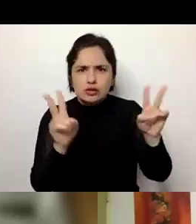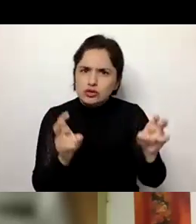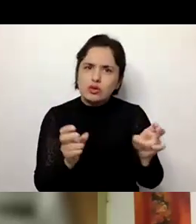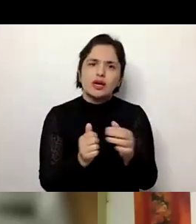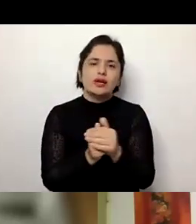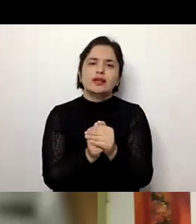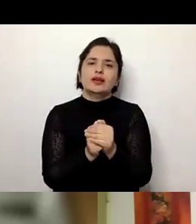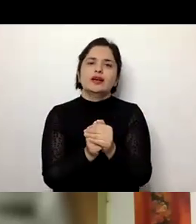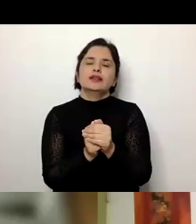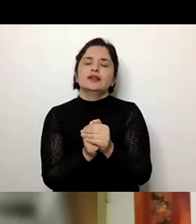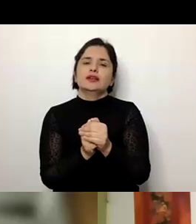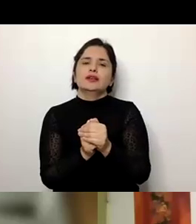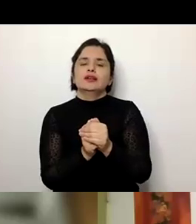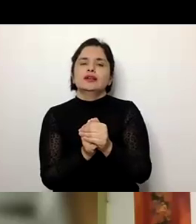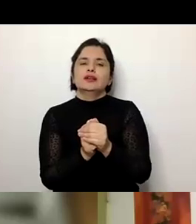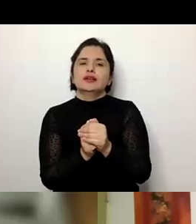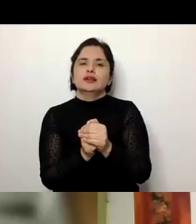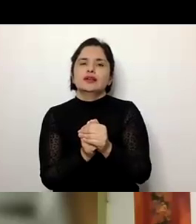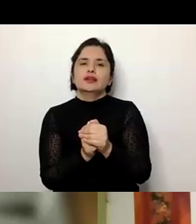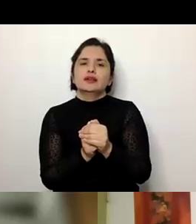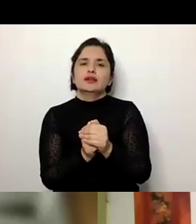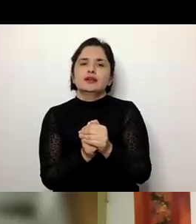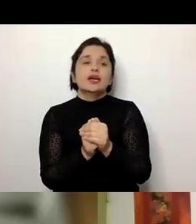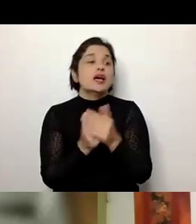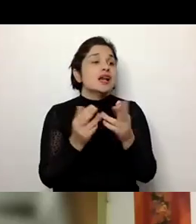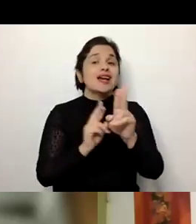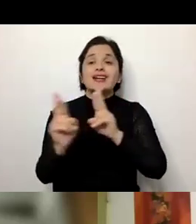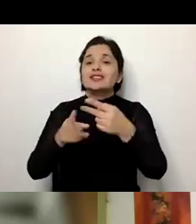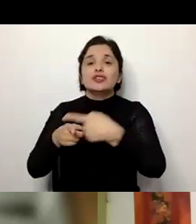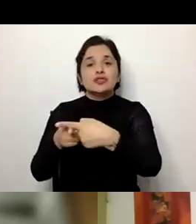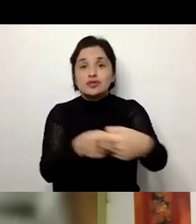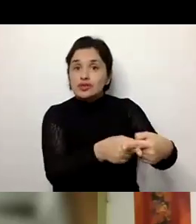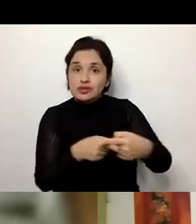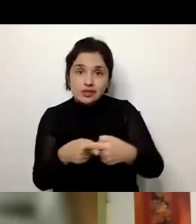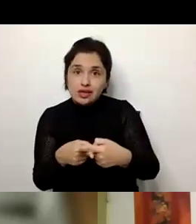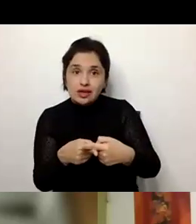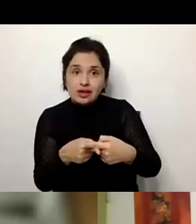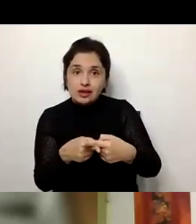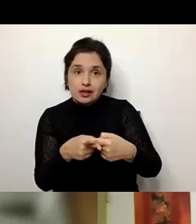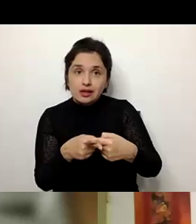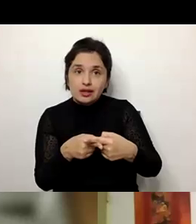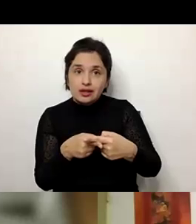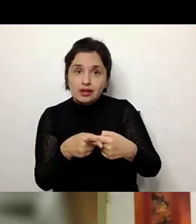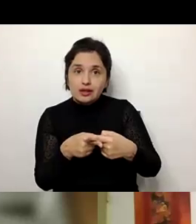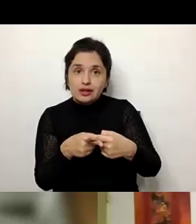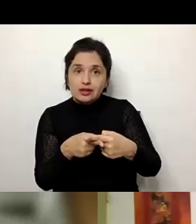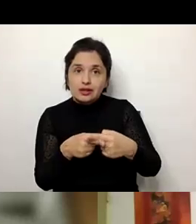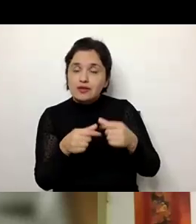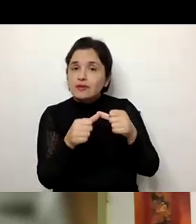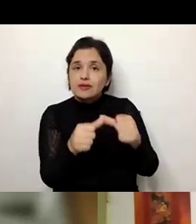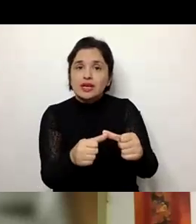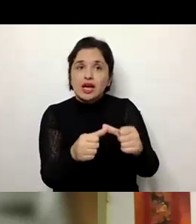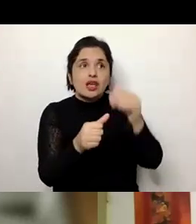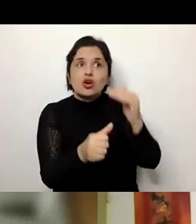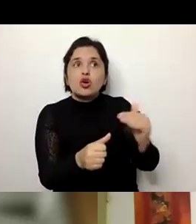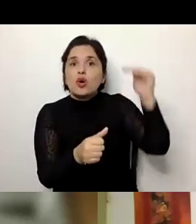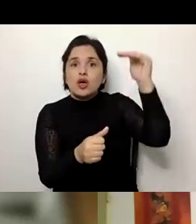das relações sociais que são estabelecidas com os adultos,